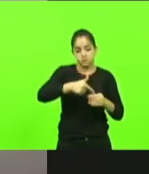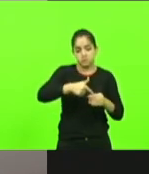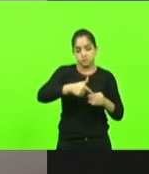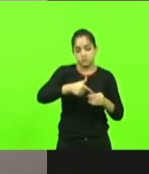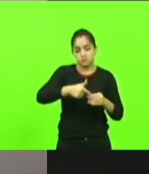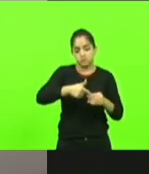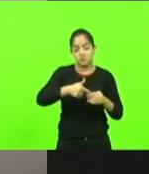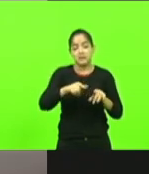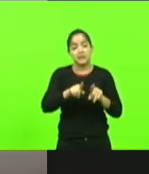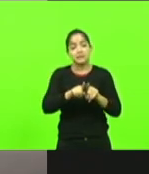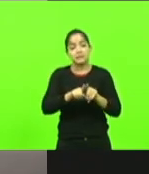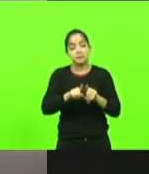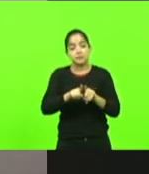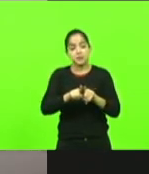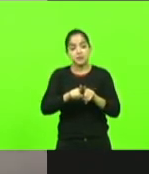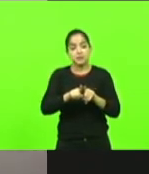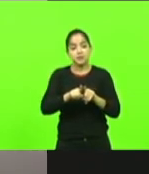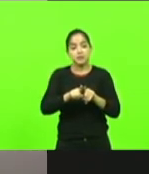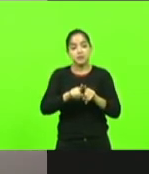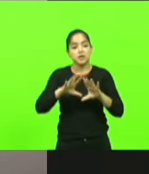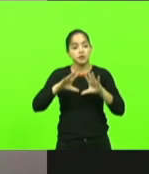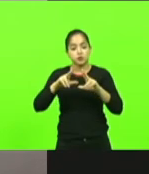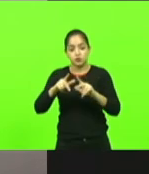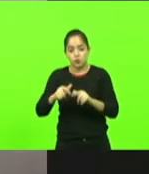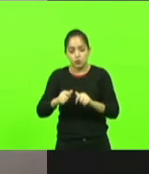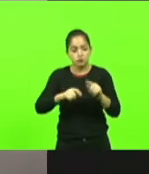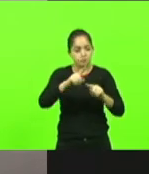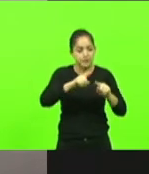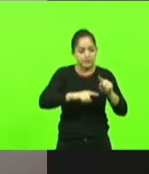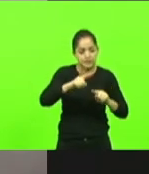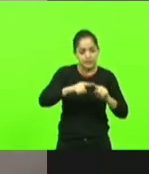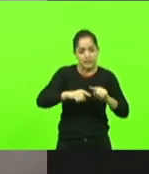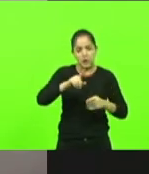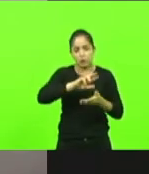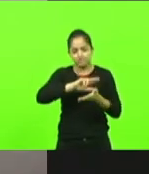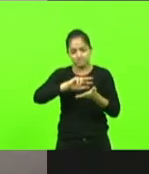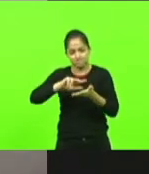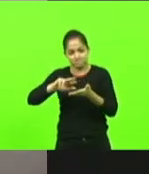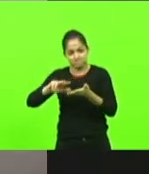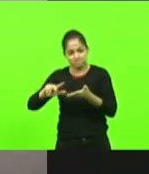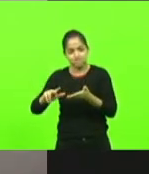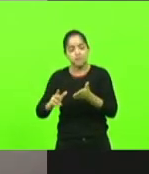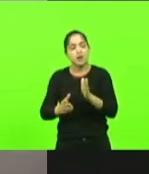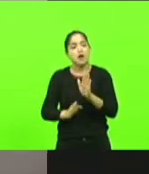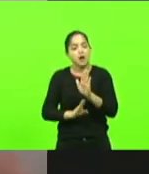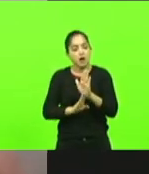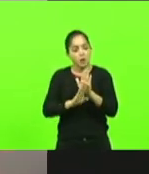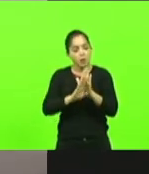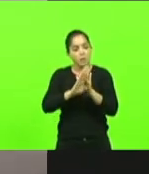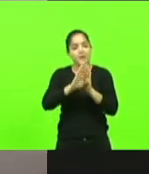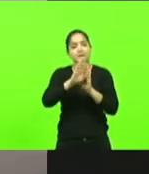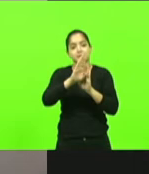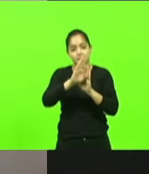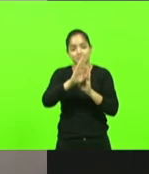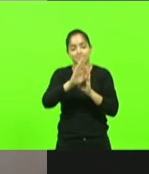também para que todas as mercadorias fiquem mais caras, elevando